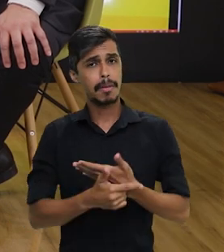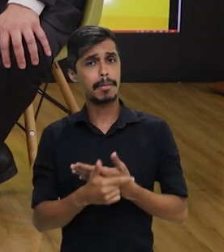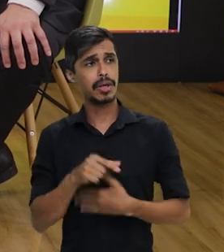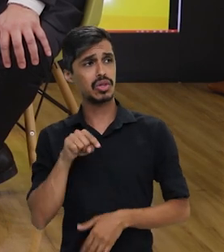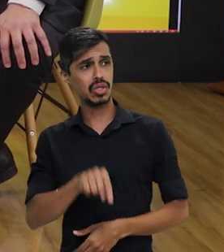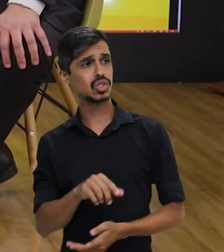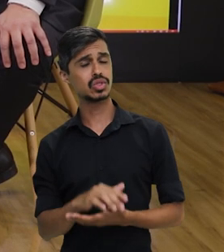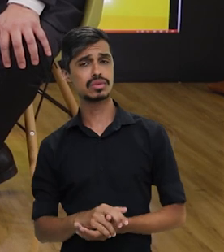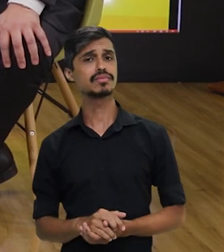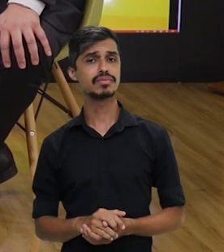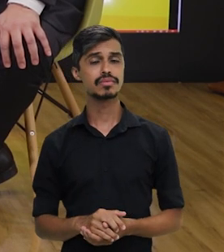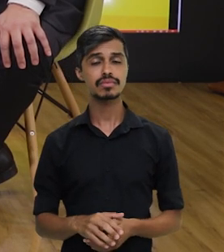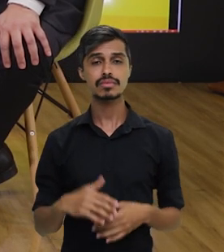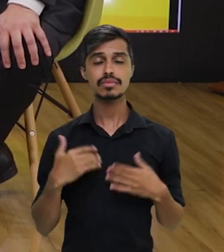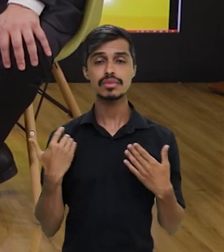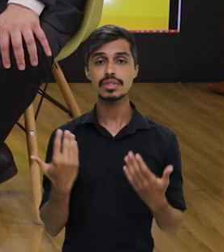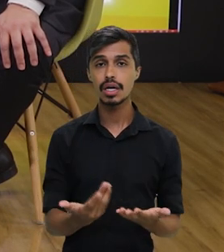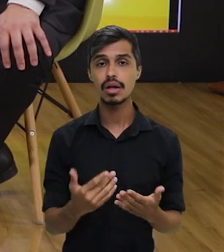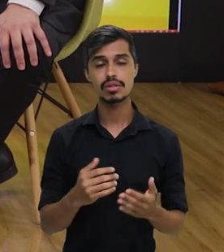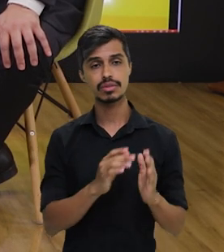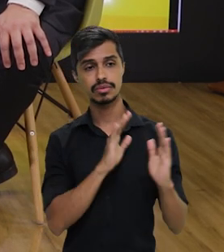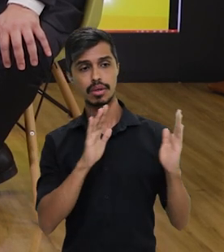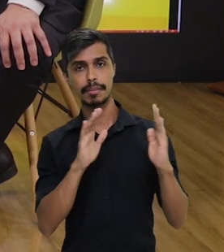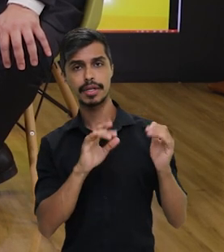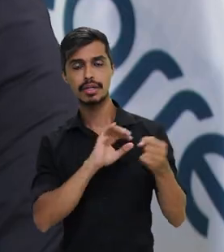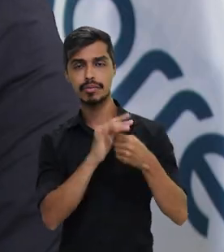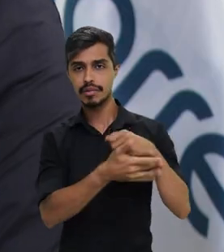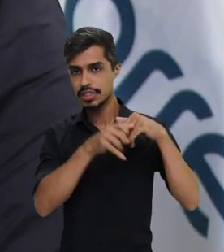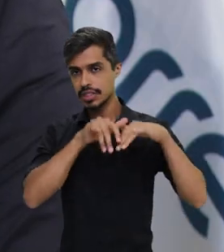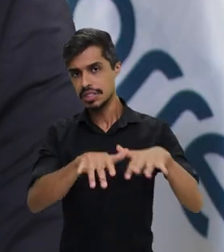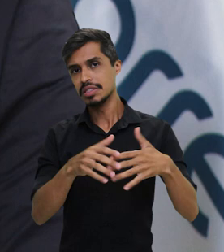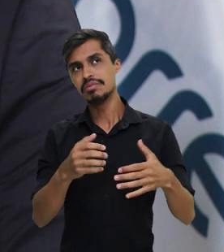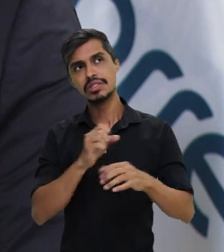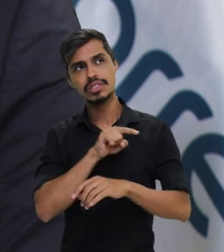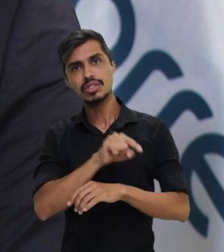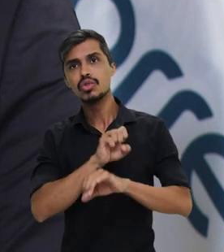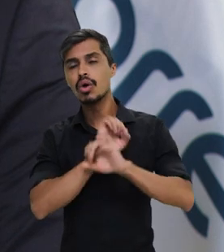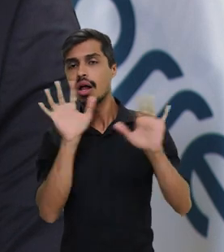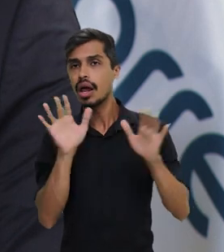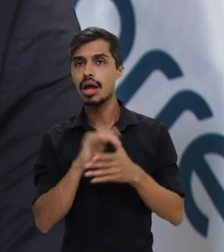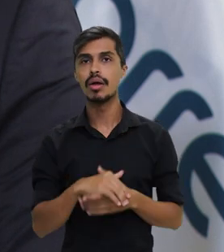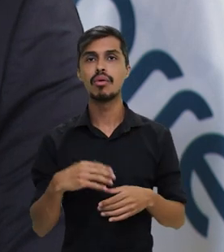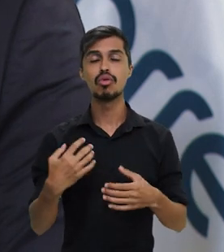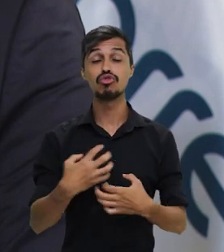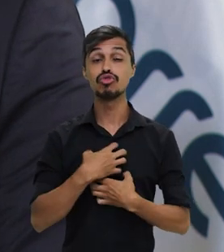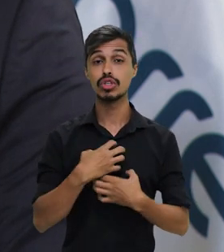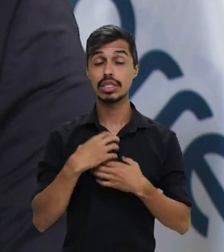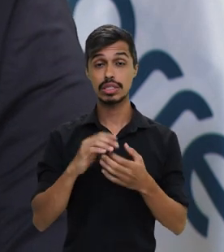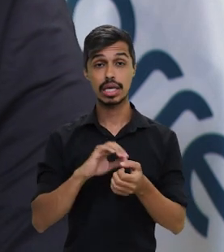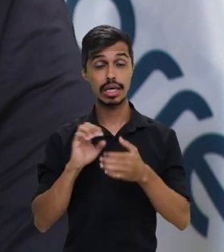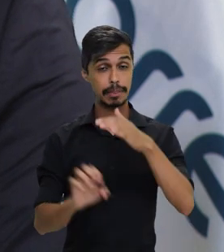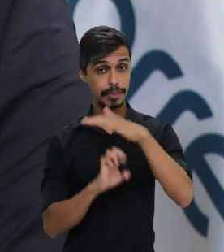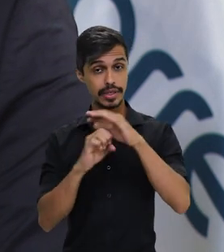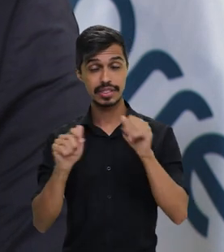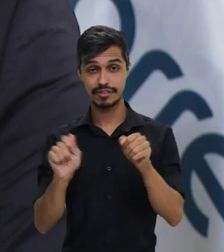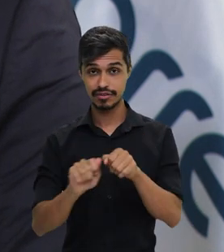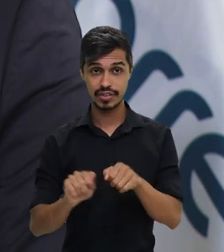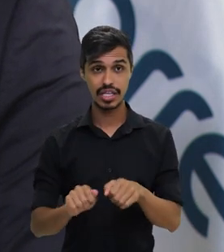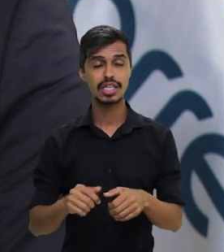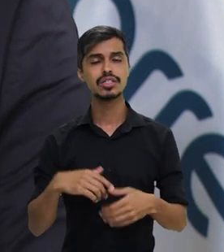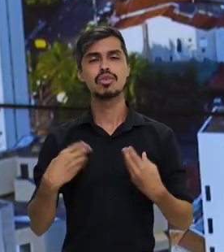papel dos Correios. Acho que ao longo da pandemia, isso ficou claro, sim. A forma com que a empresa, com que o corpo funcional